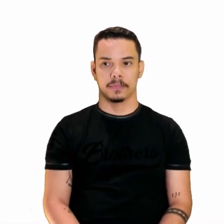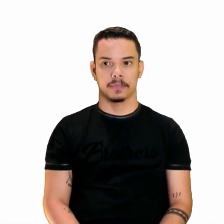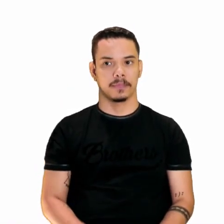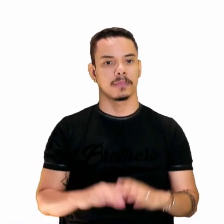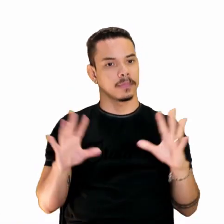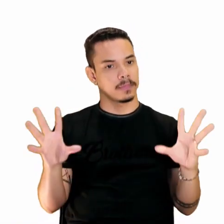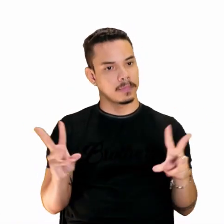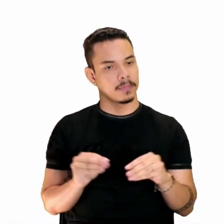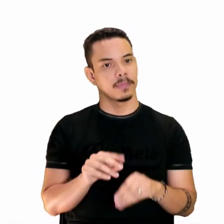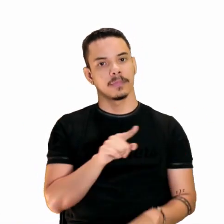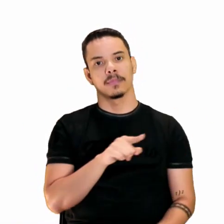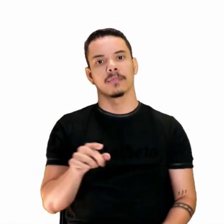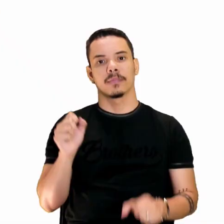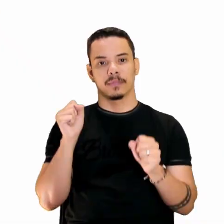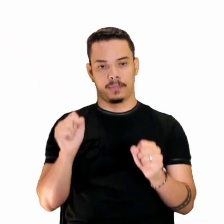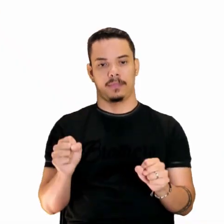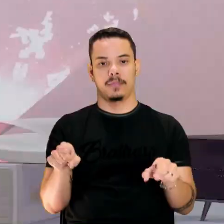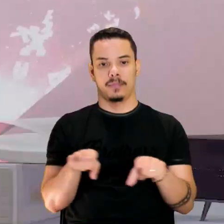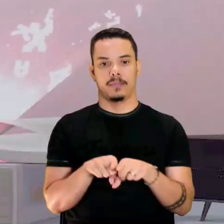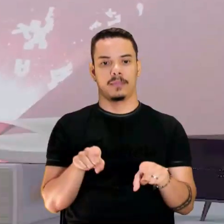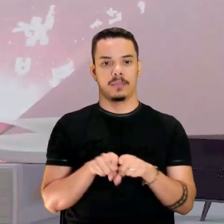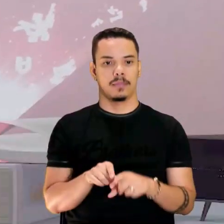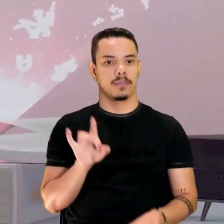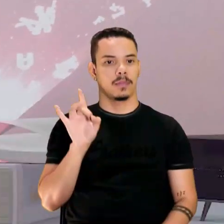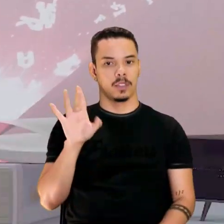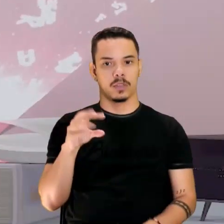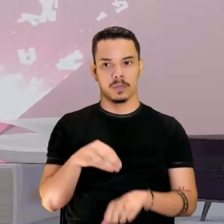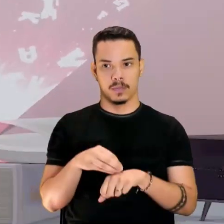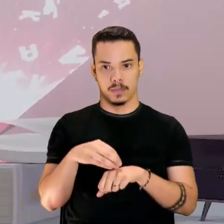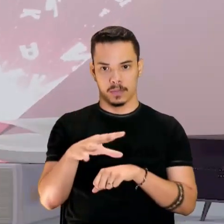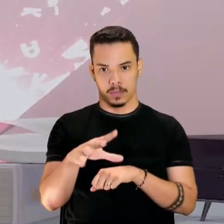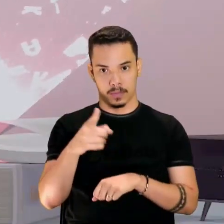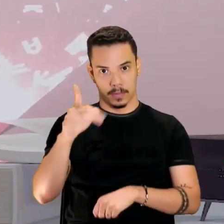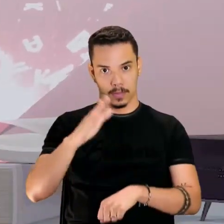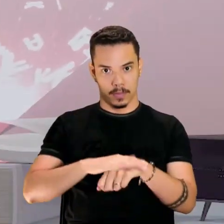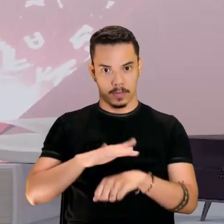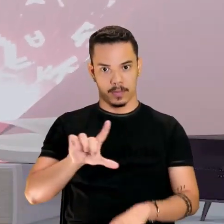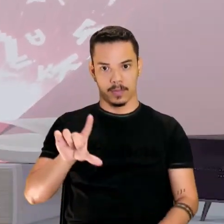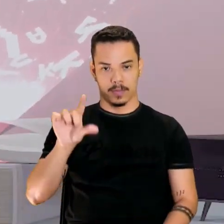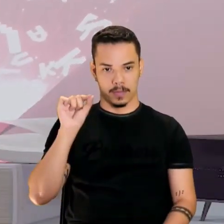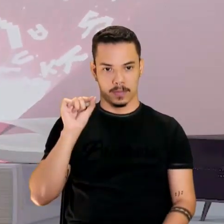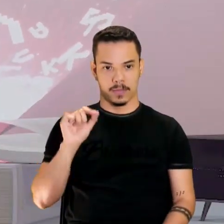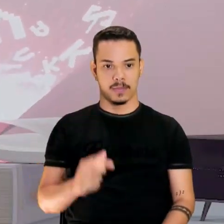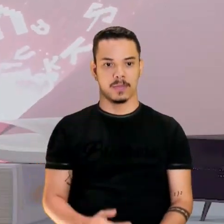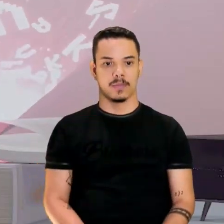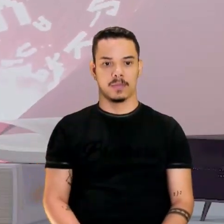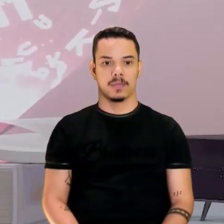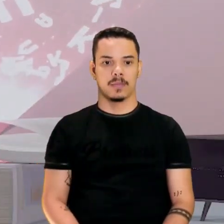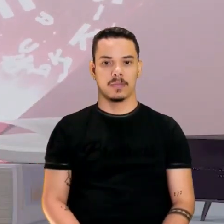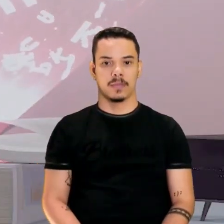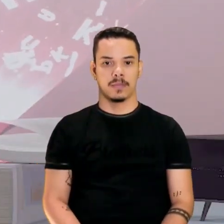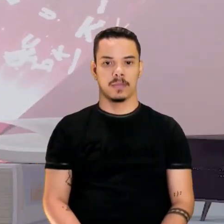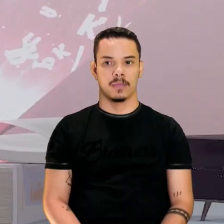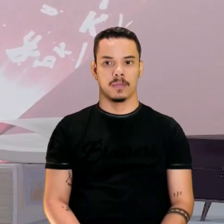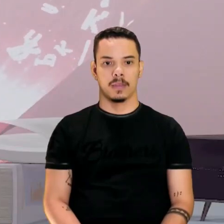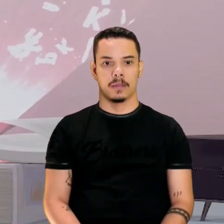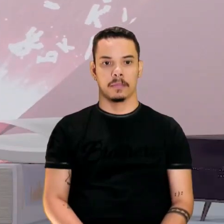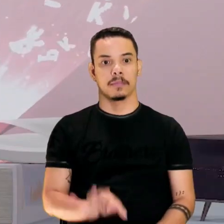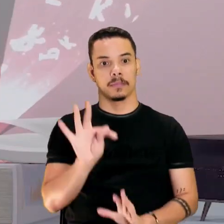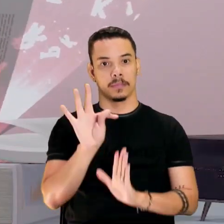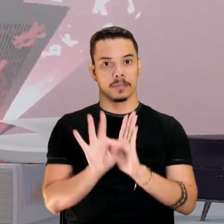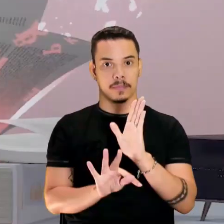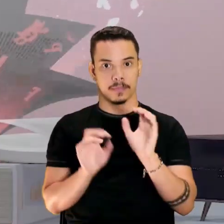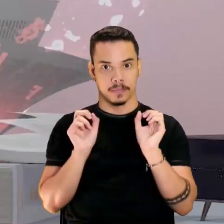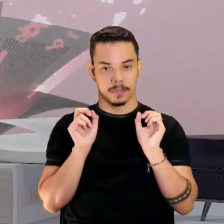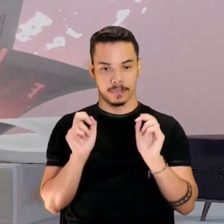E aí, você pode produzir. Então, é apenas sugestão. Você quem vai escolher aí o tipo, né? De intertextualidade e o